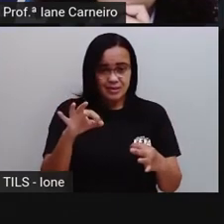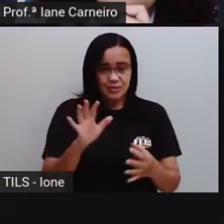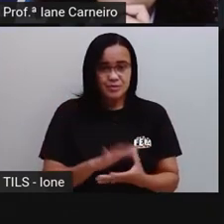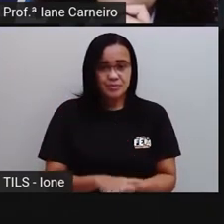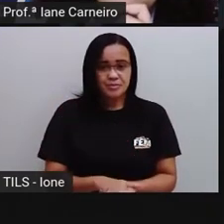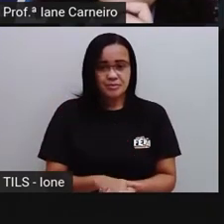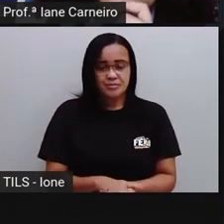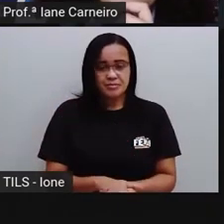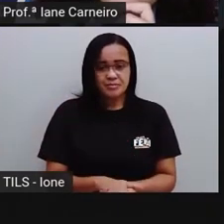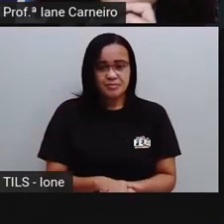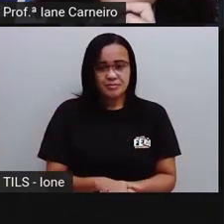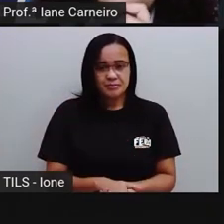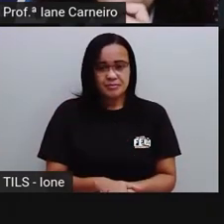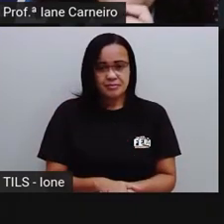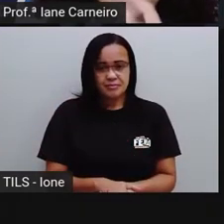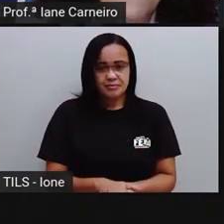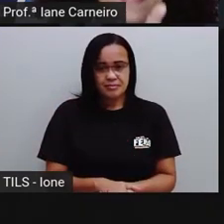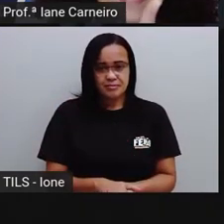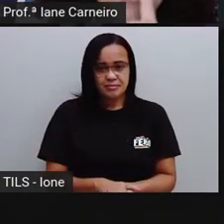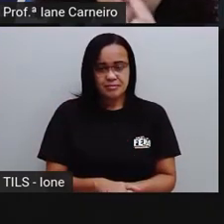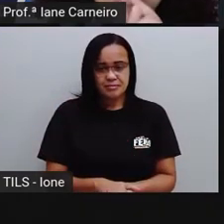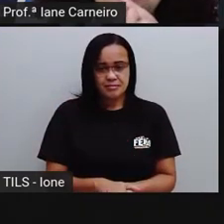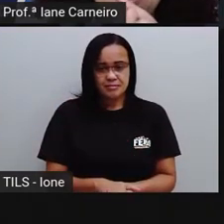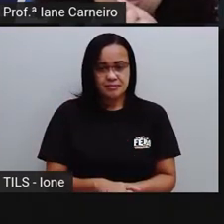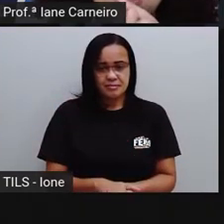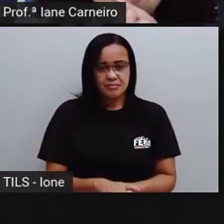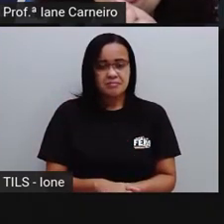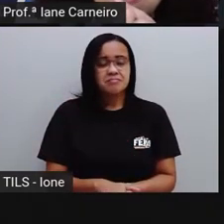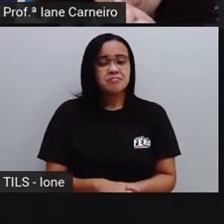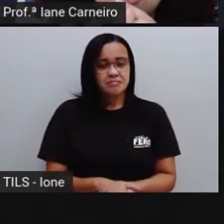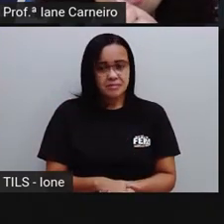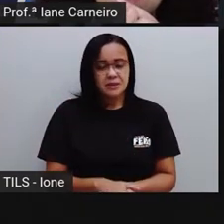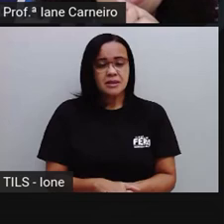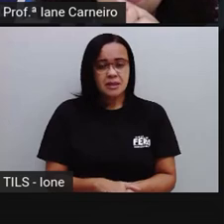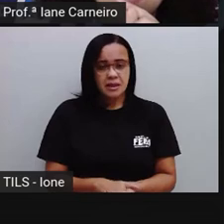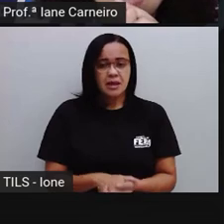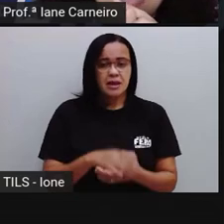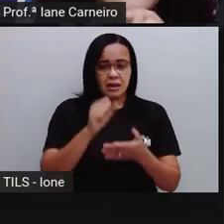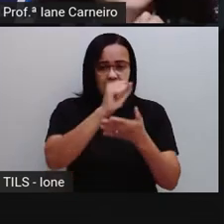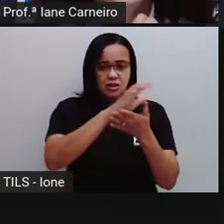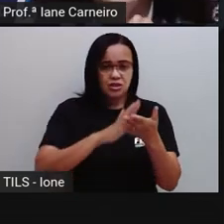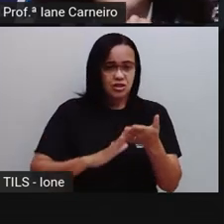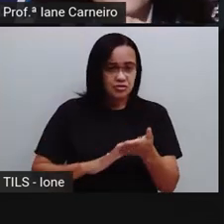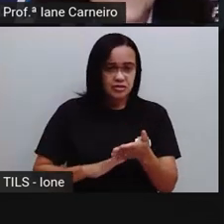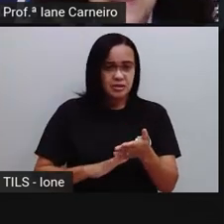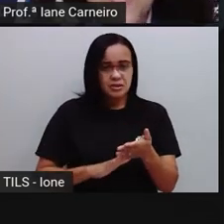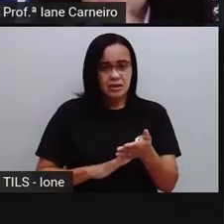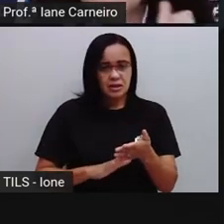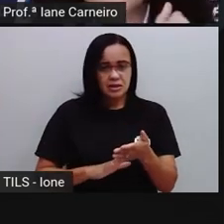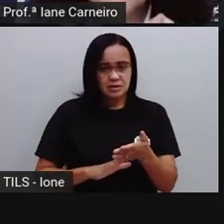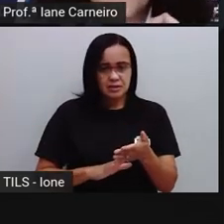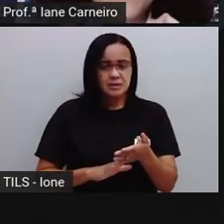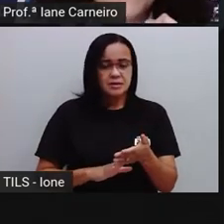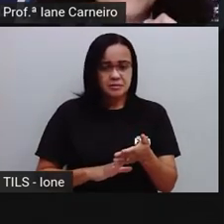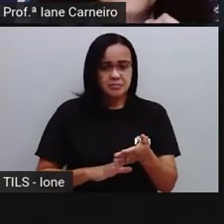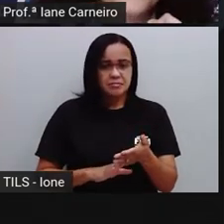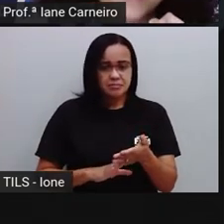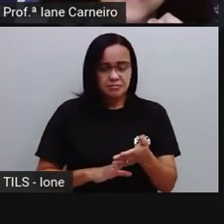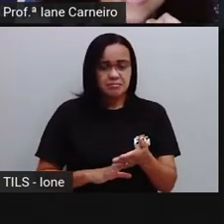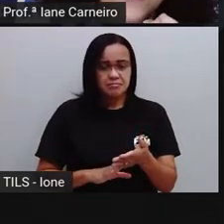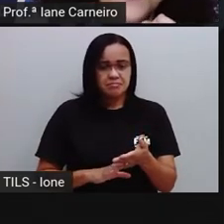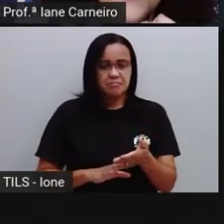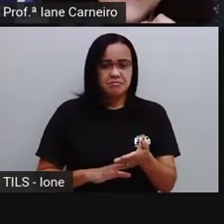Olha, tá vendo aqui, ó, porque acredito que a PROC dessa atividade, ela deve ter considerado o menininho, tá bom? Mas não tem problema,